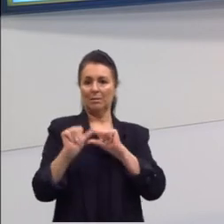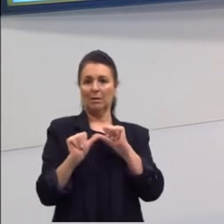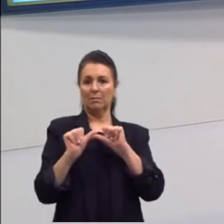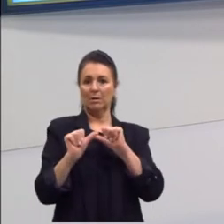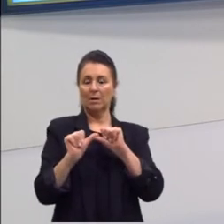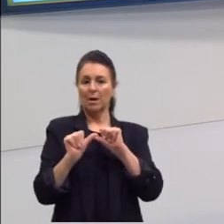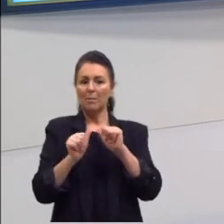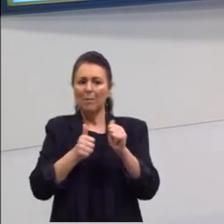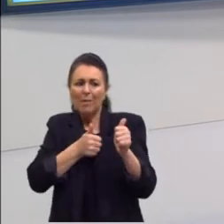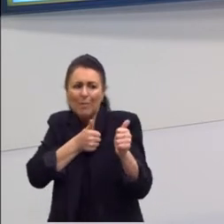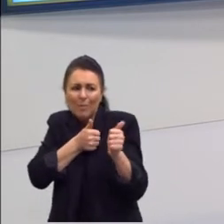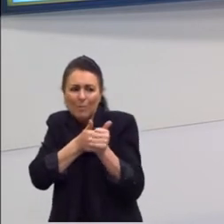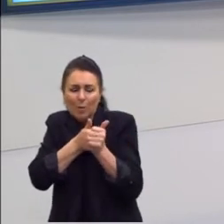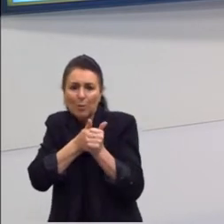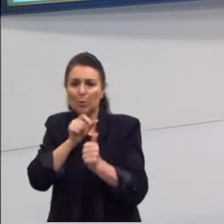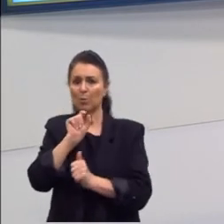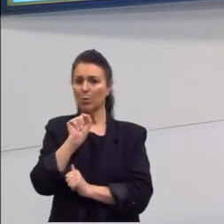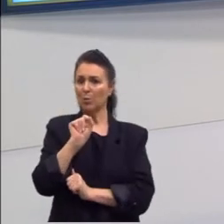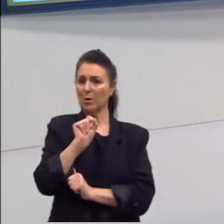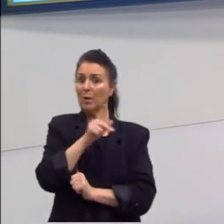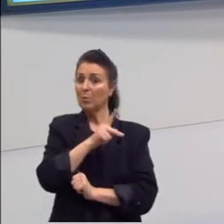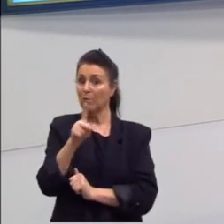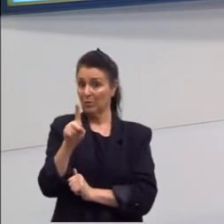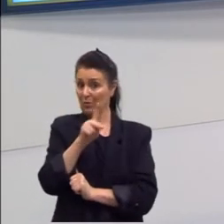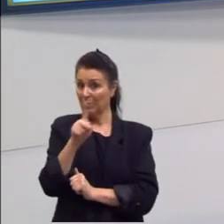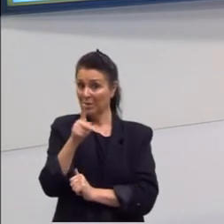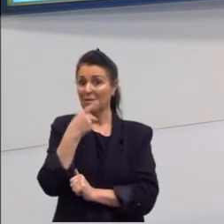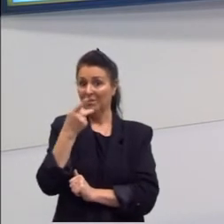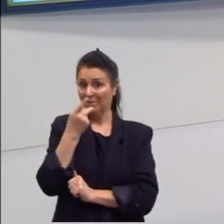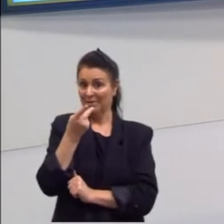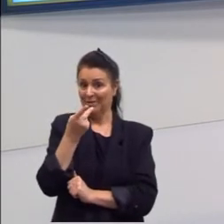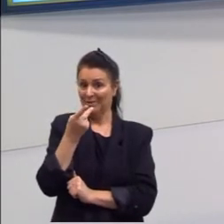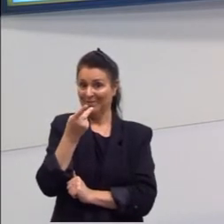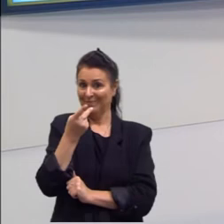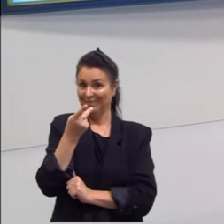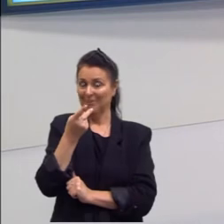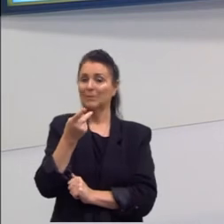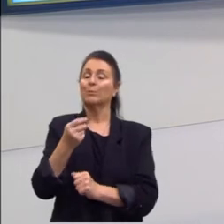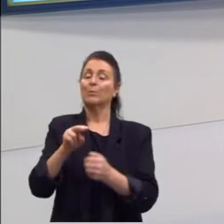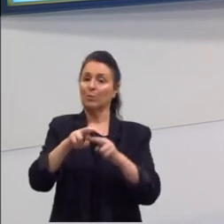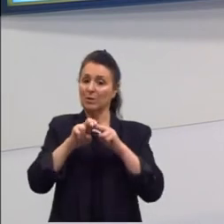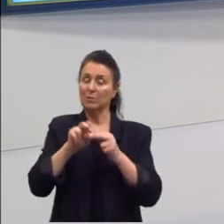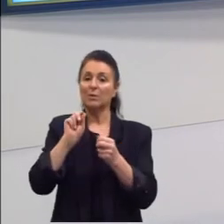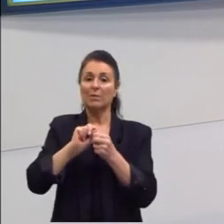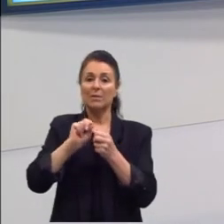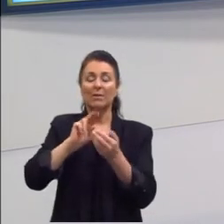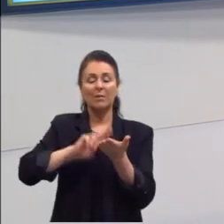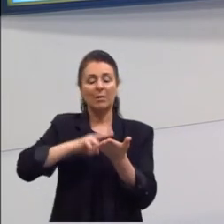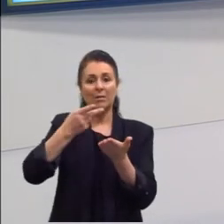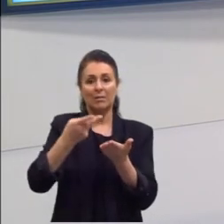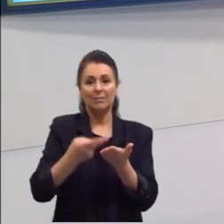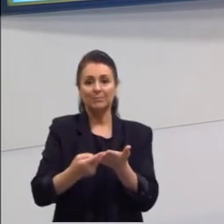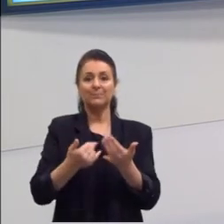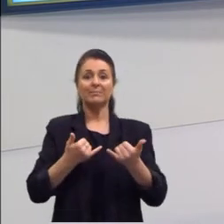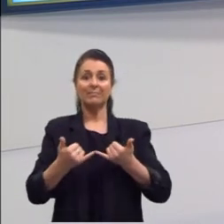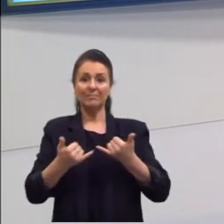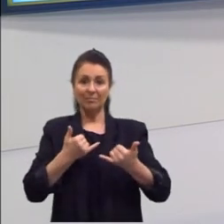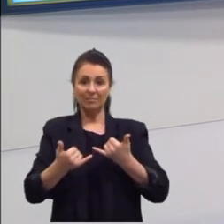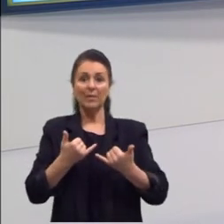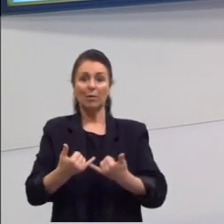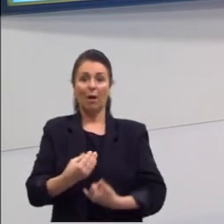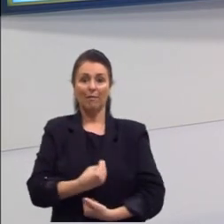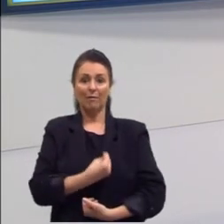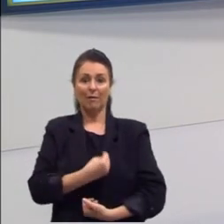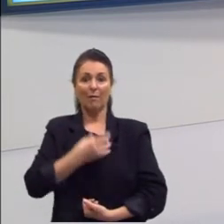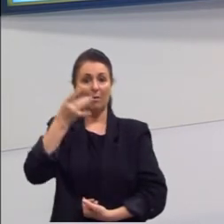próximo possível no idioma que a gente está fazendo a tradução. Então, aqui a gente tem um exemplo ao vivo ali